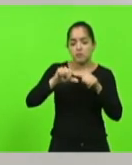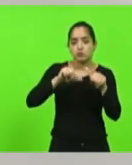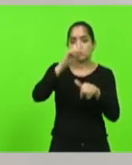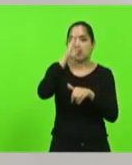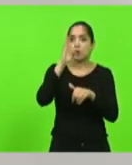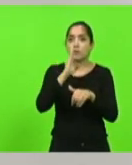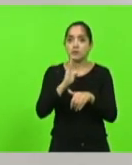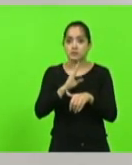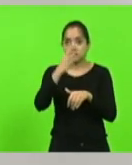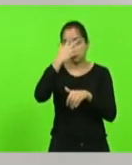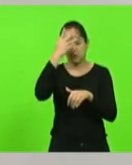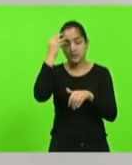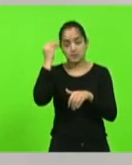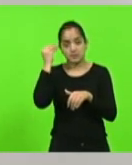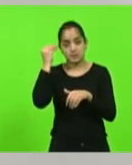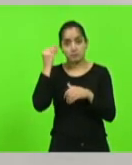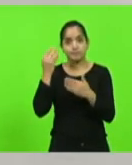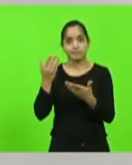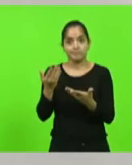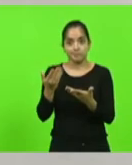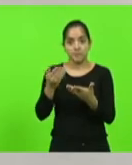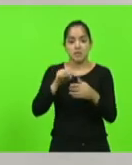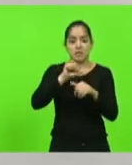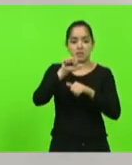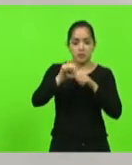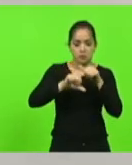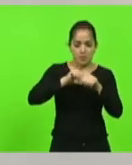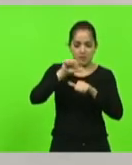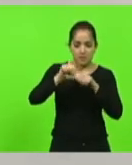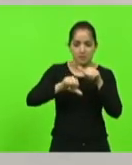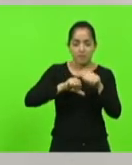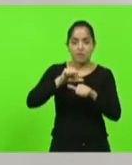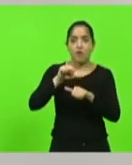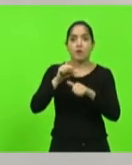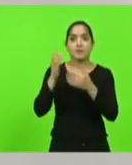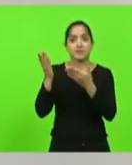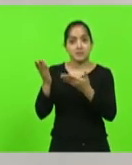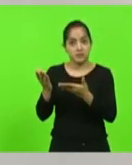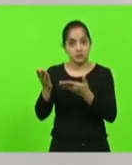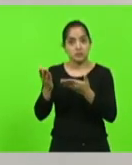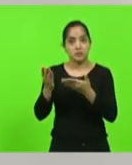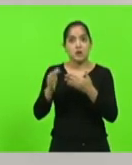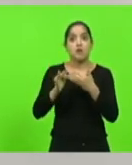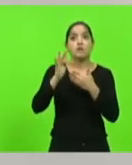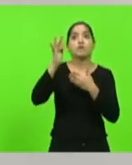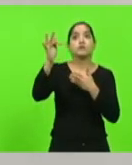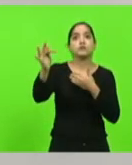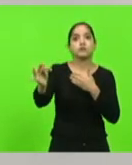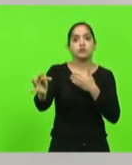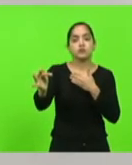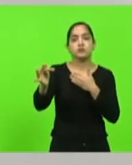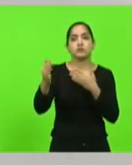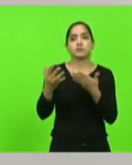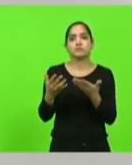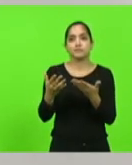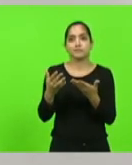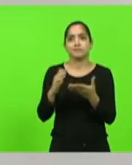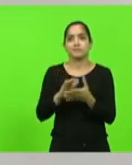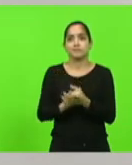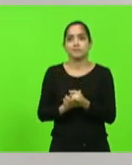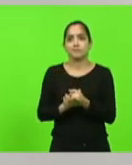Esqueceu dos efeitos que uma reforma desse tipo pode causar para o futuro do Brasil, cedeu ao